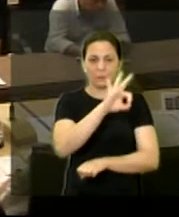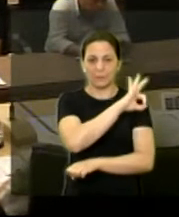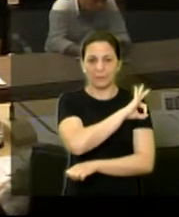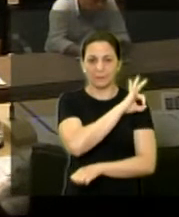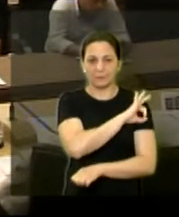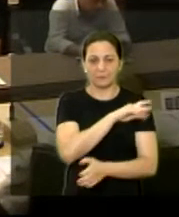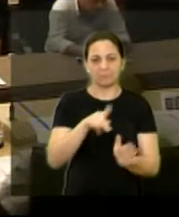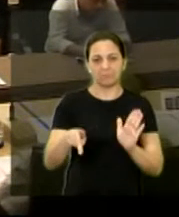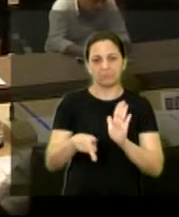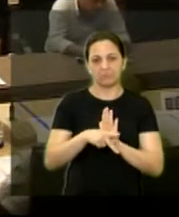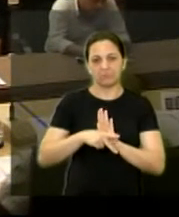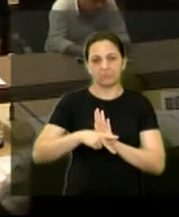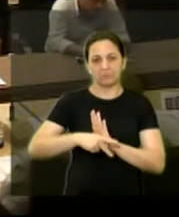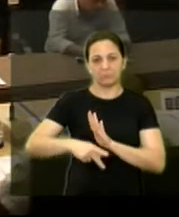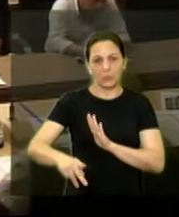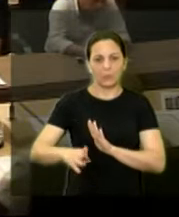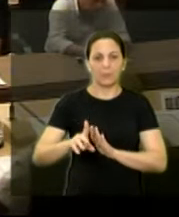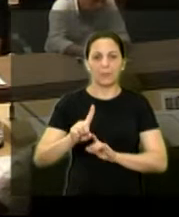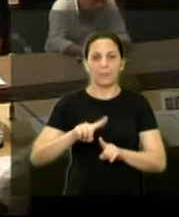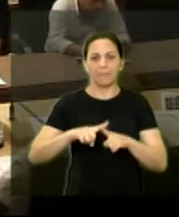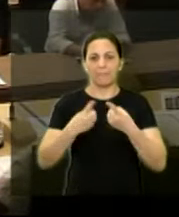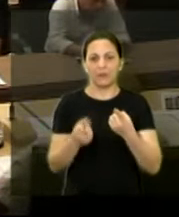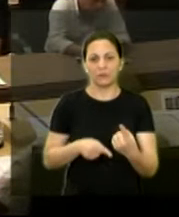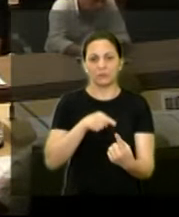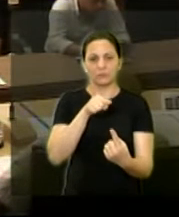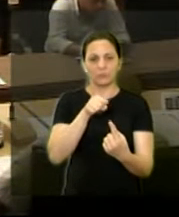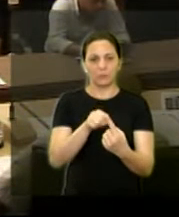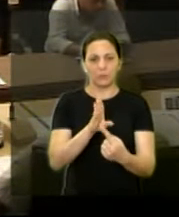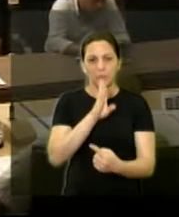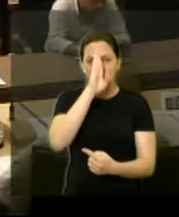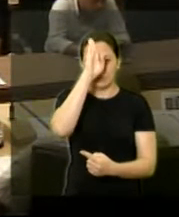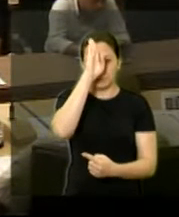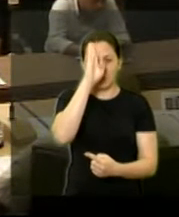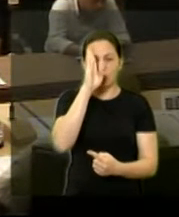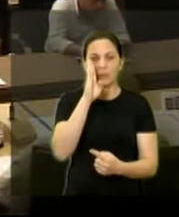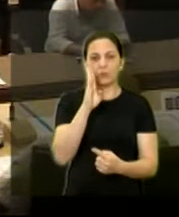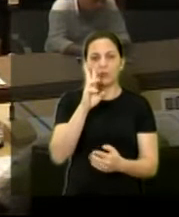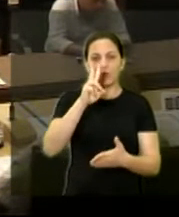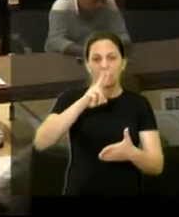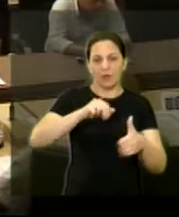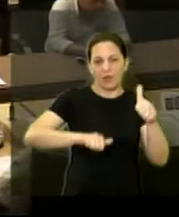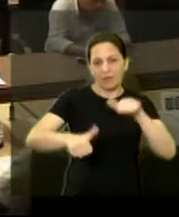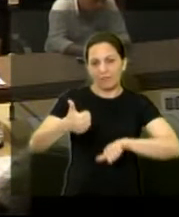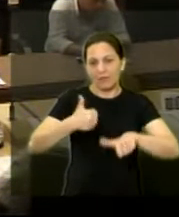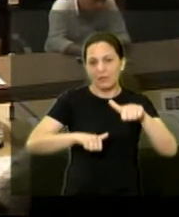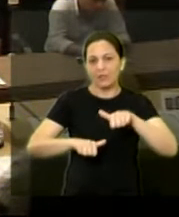mas a intenção na revisão do código de obras que nós estamos